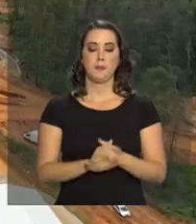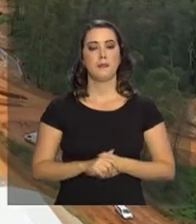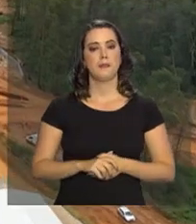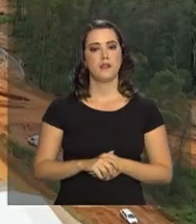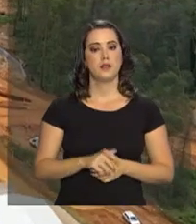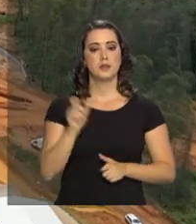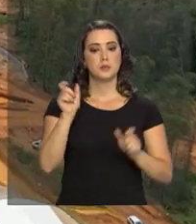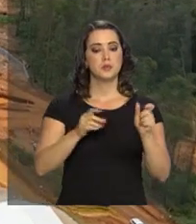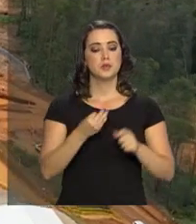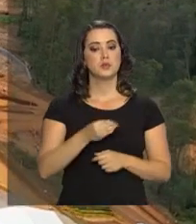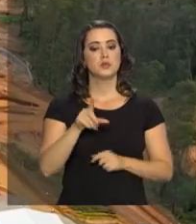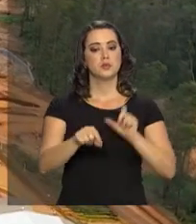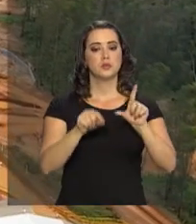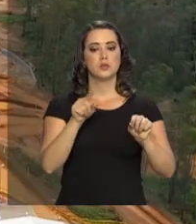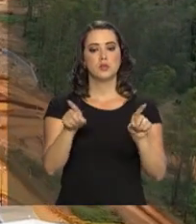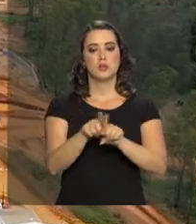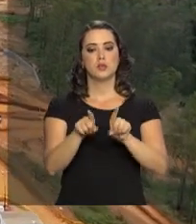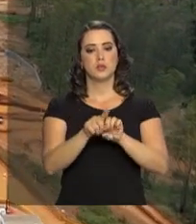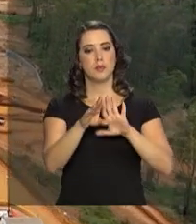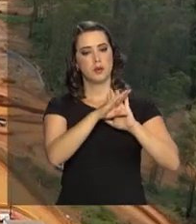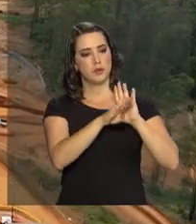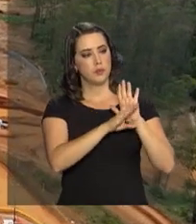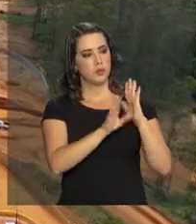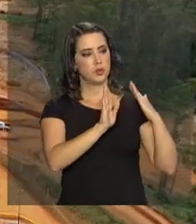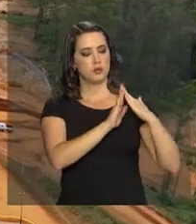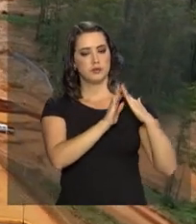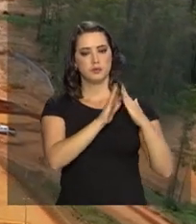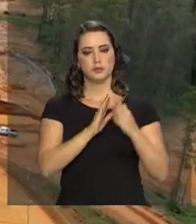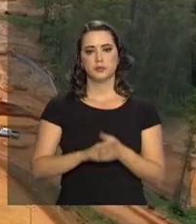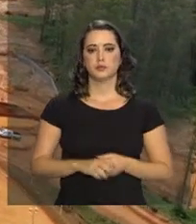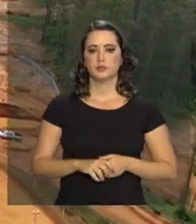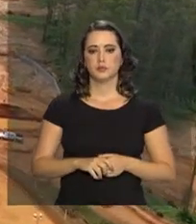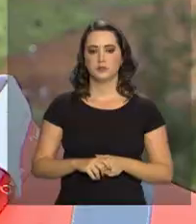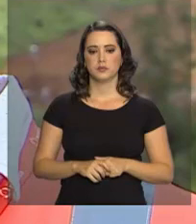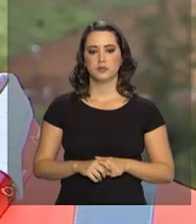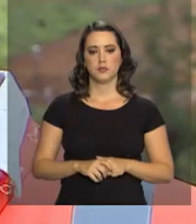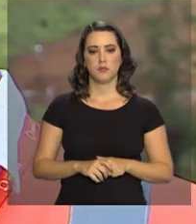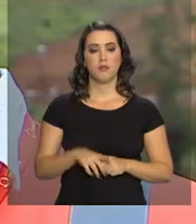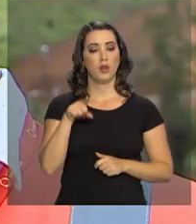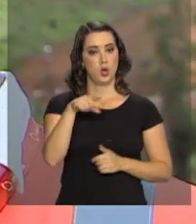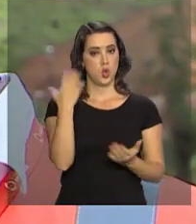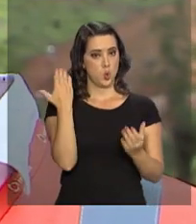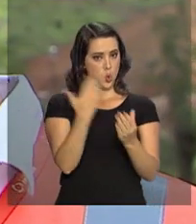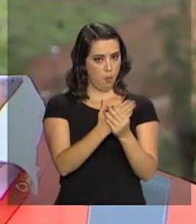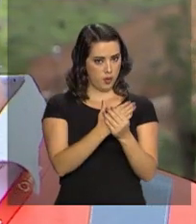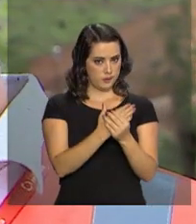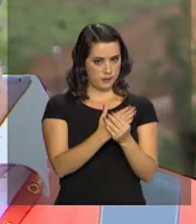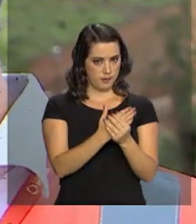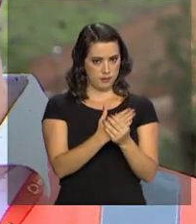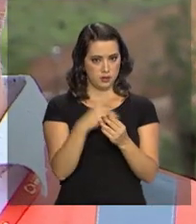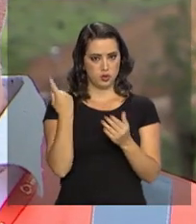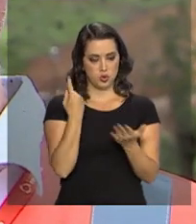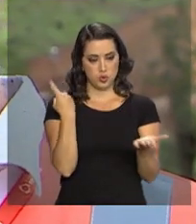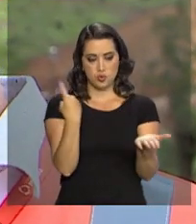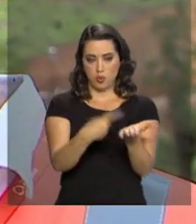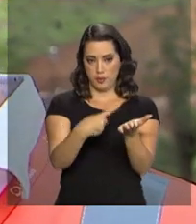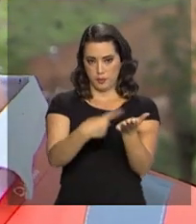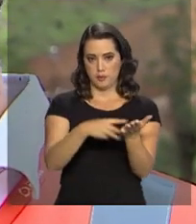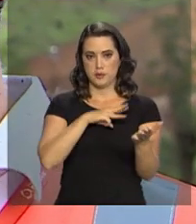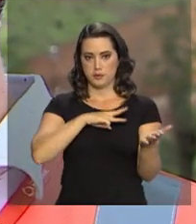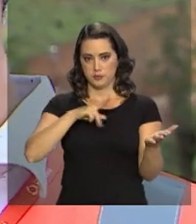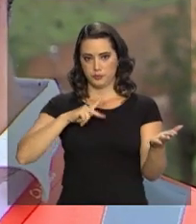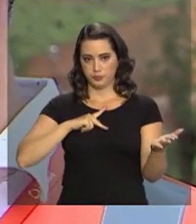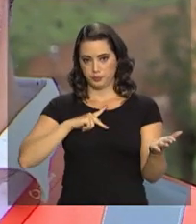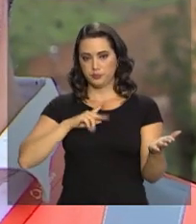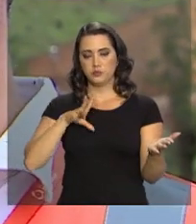moradores vão escolher também o projeto das casas. Na ação civil pública, a gente fez um acordo com o Ministério Público